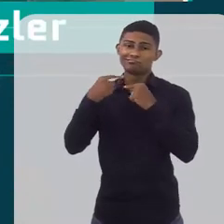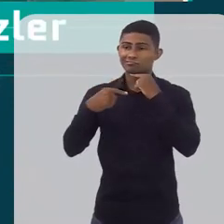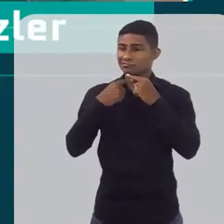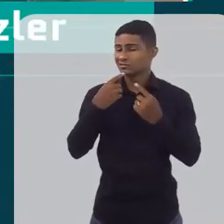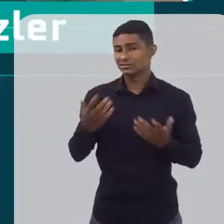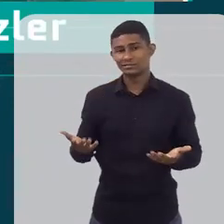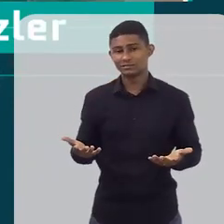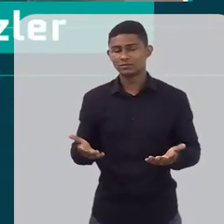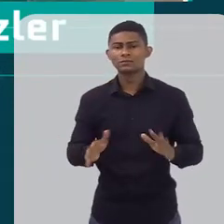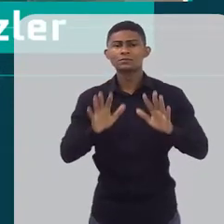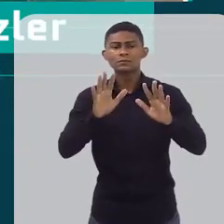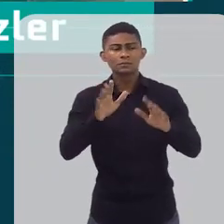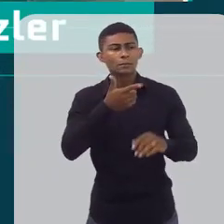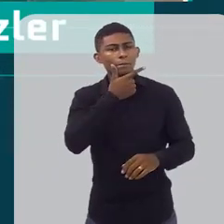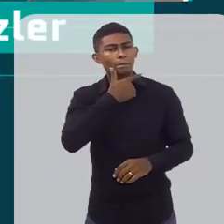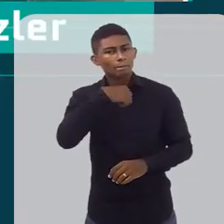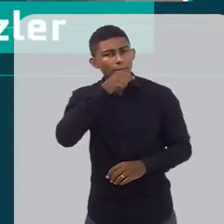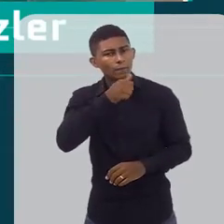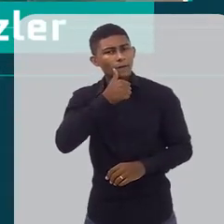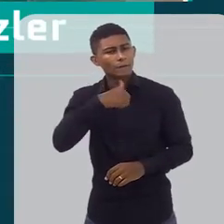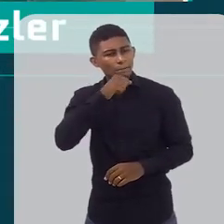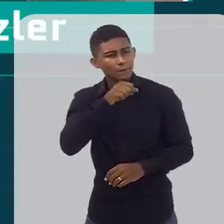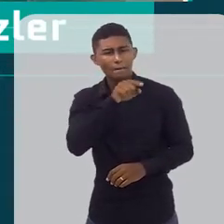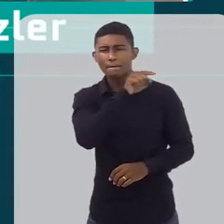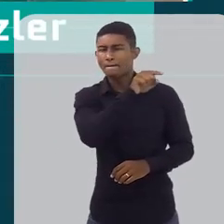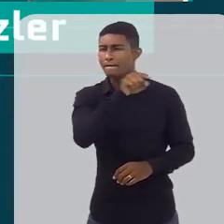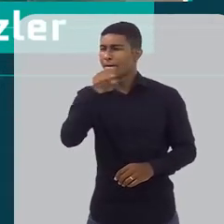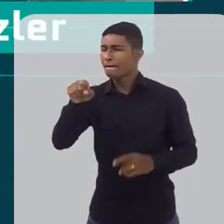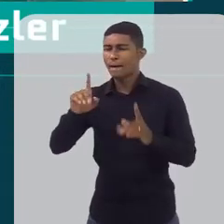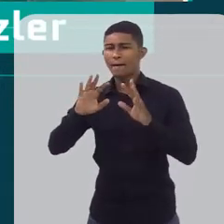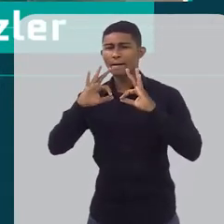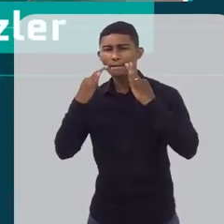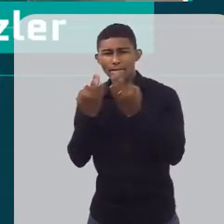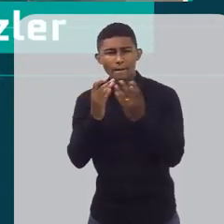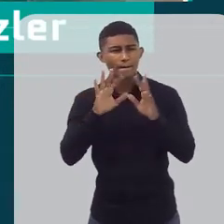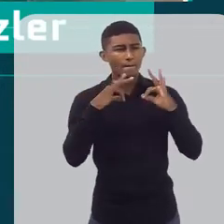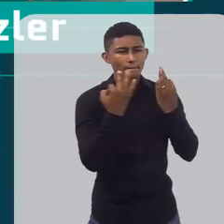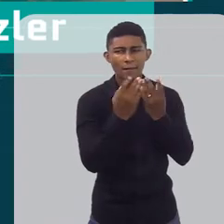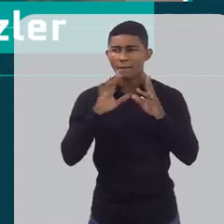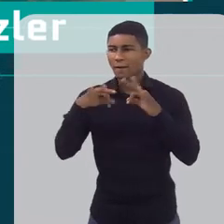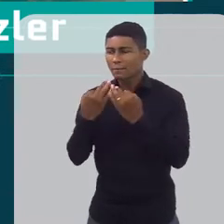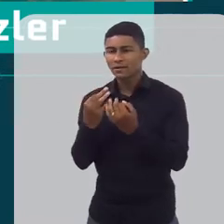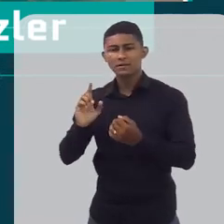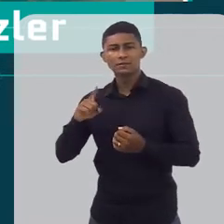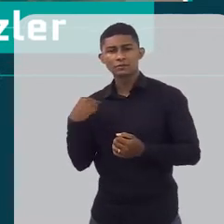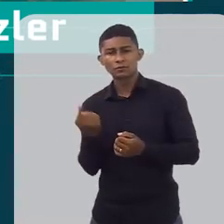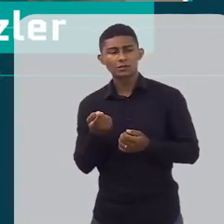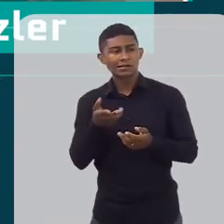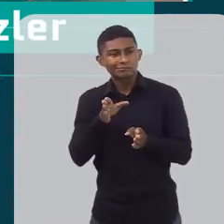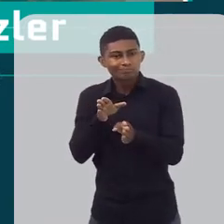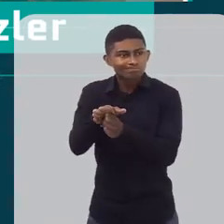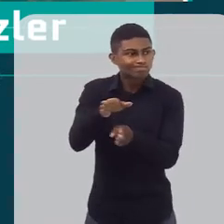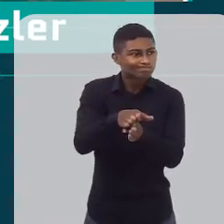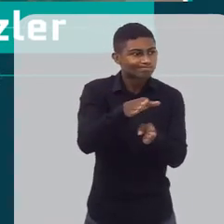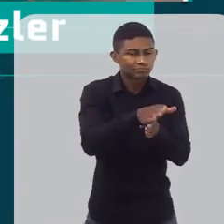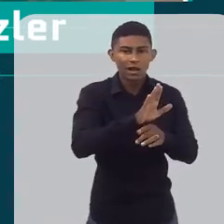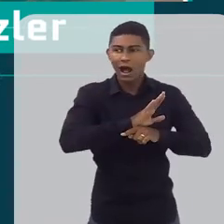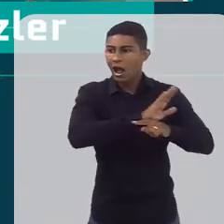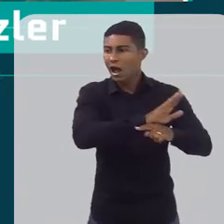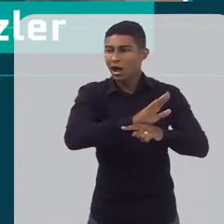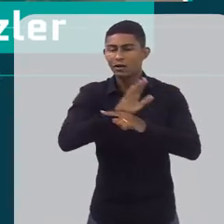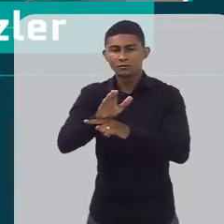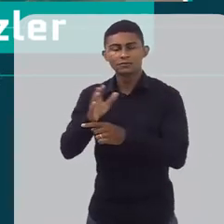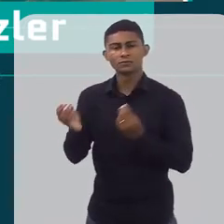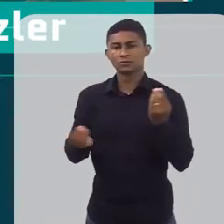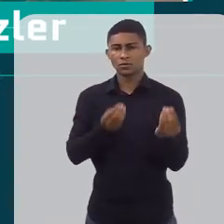orientação que a gente daria para essa mãe, para esse pai, para essa família que não tem ali, que não está fazendo acompanhamento direto, como deveria, como